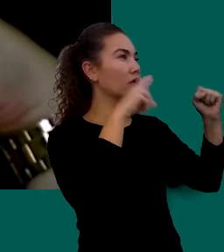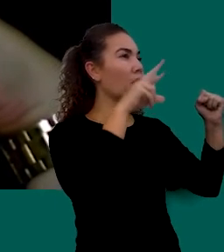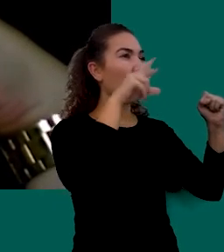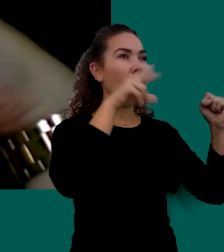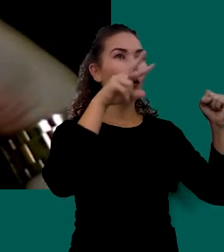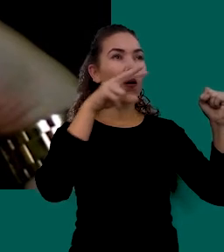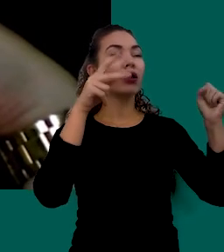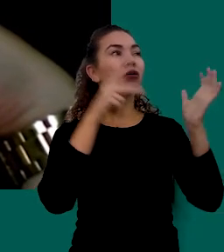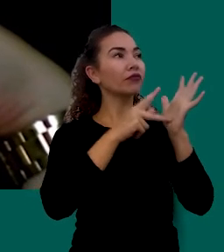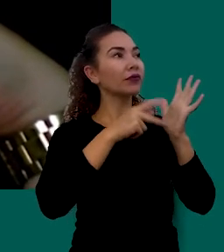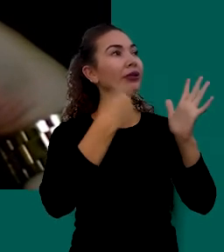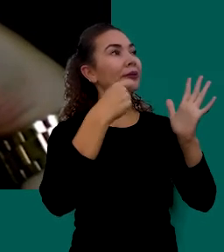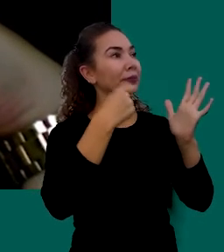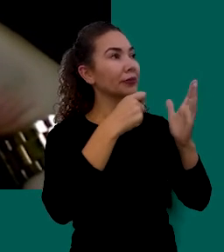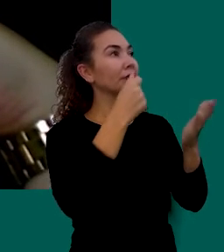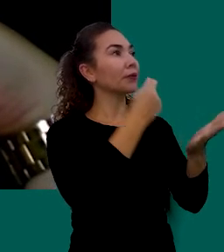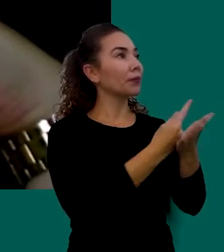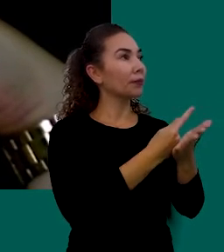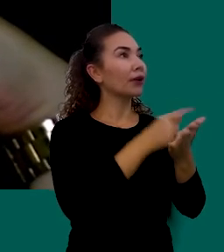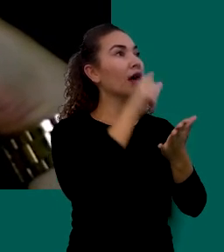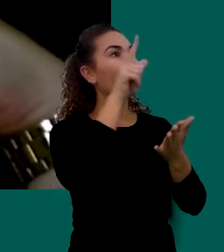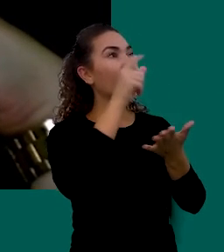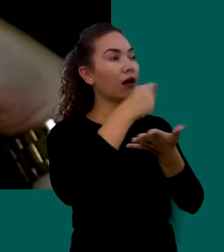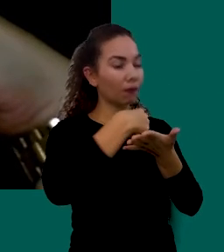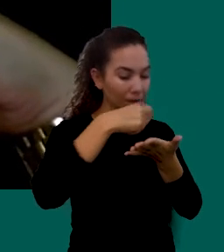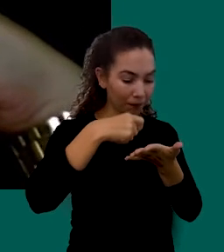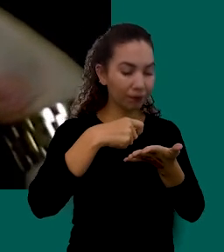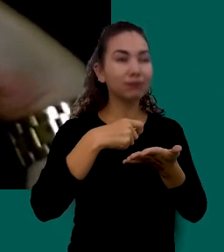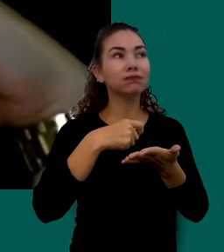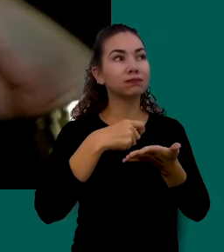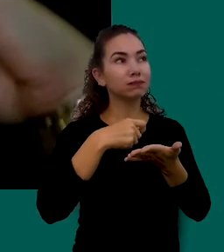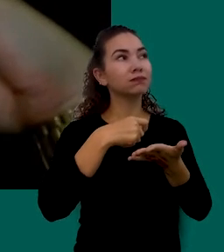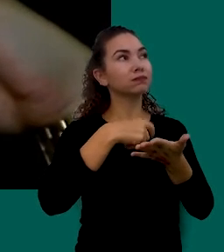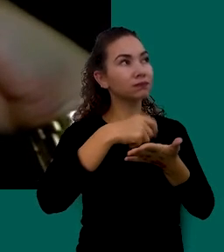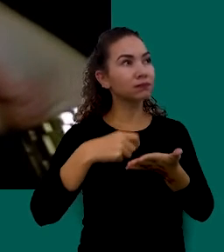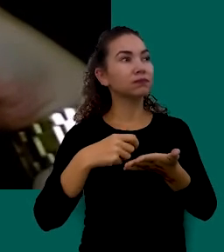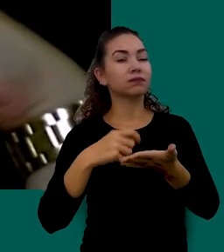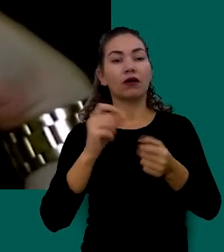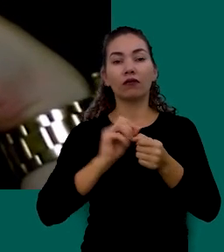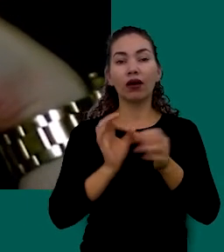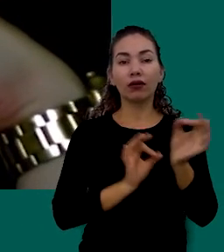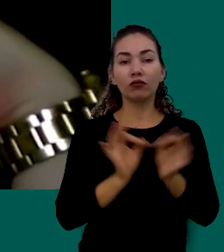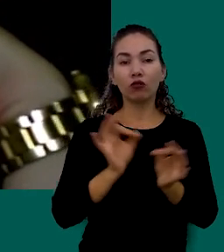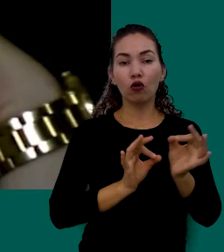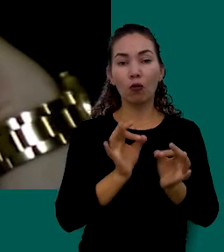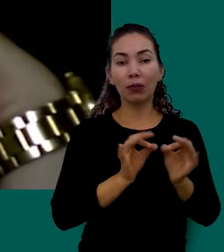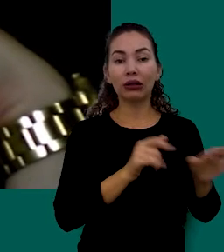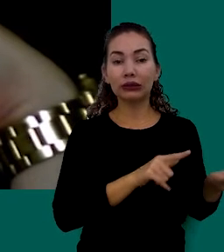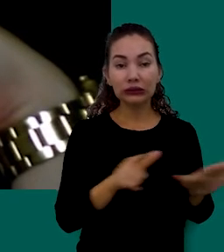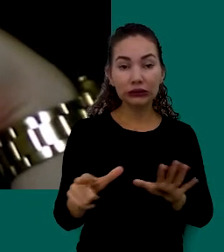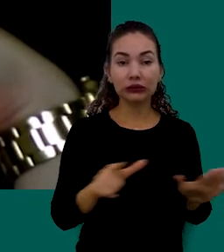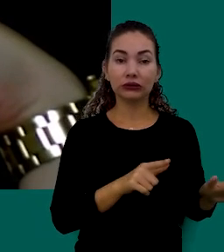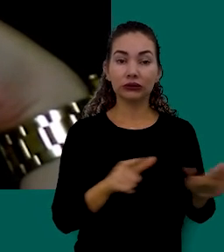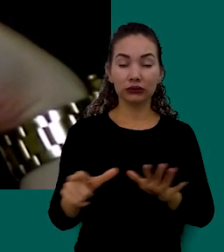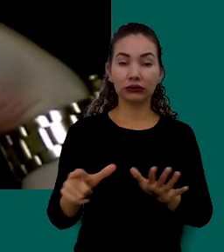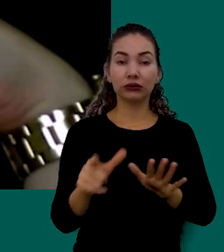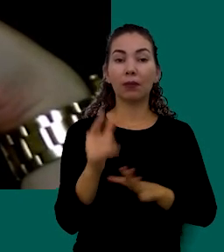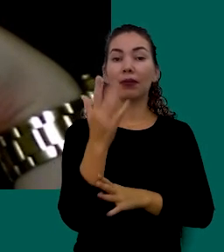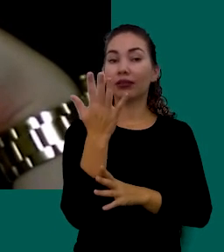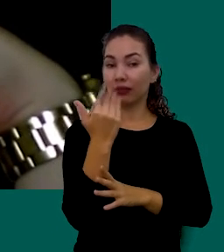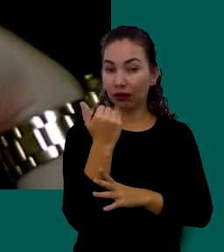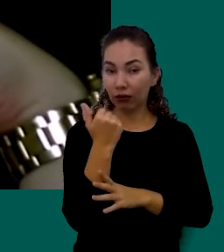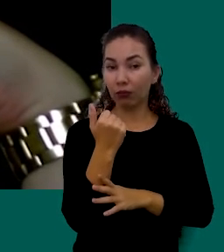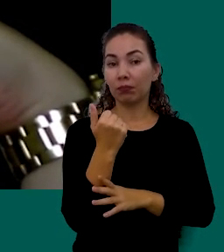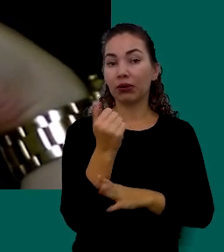Você Realmente Precisa Comprar Faça Um Planejamento Semanal Das Refeições